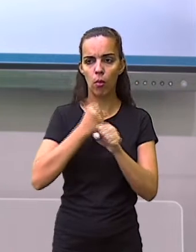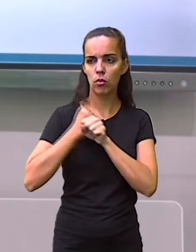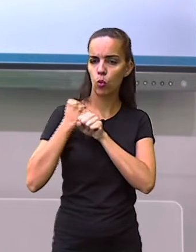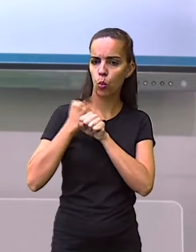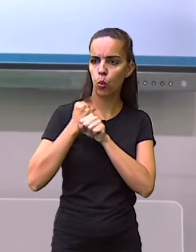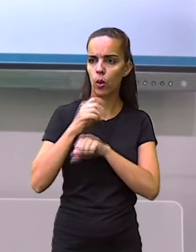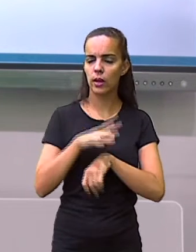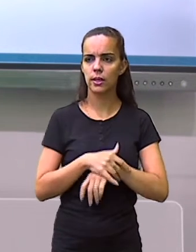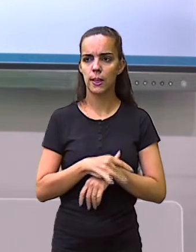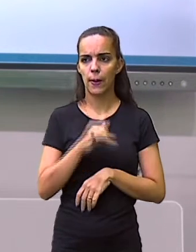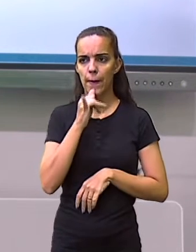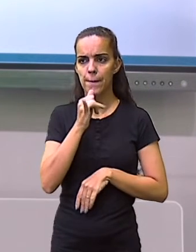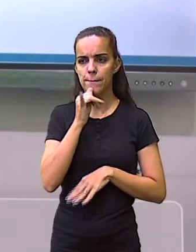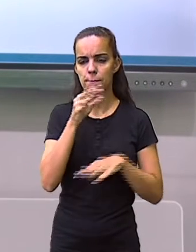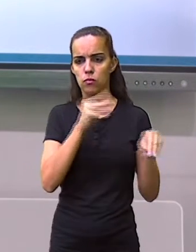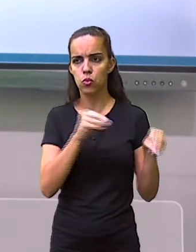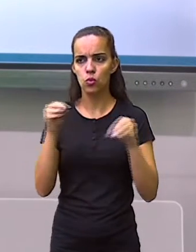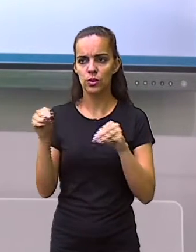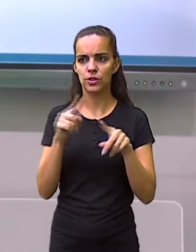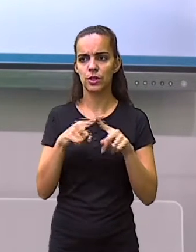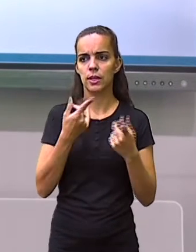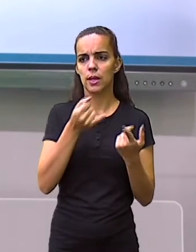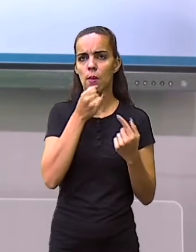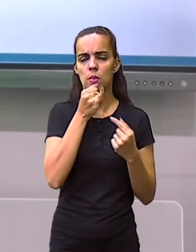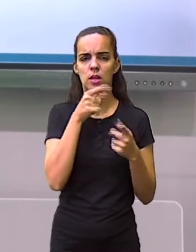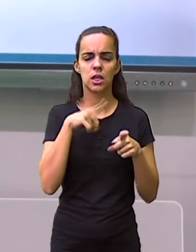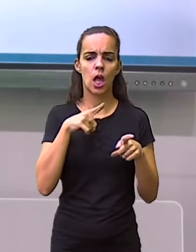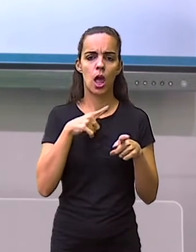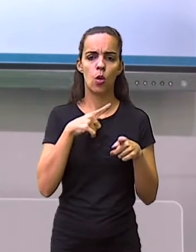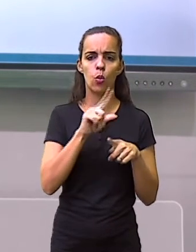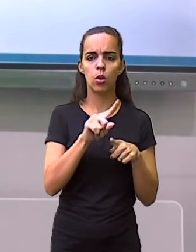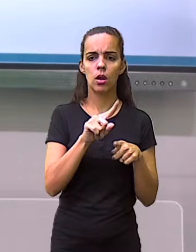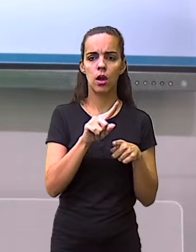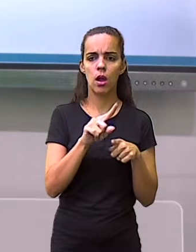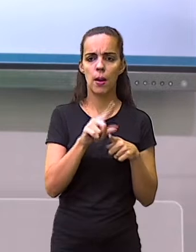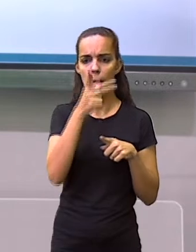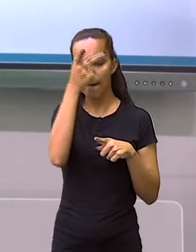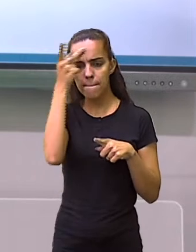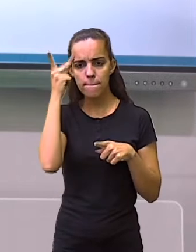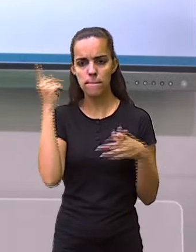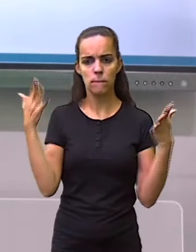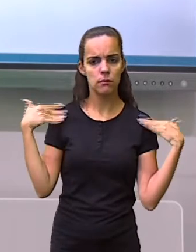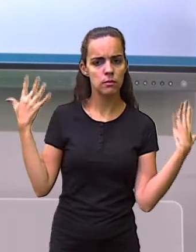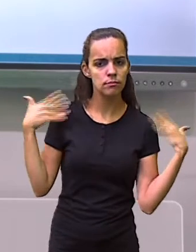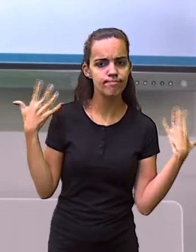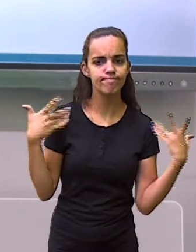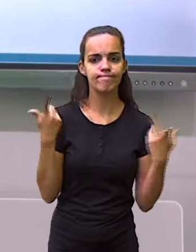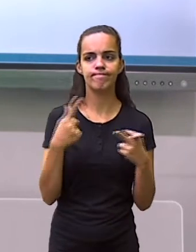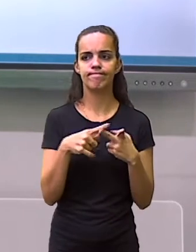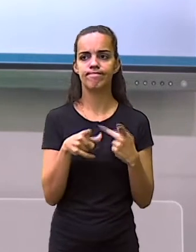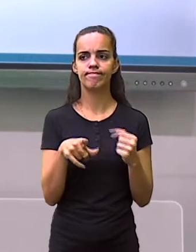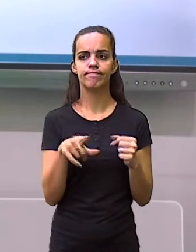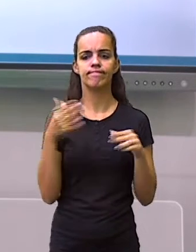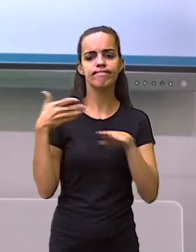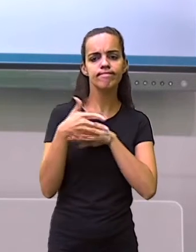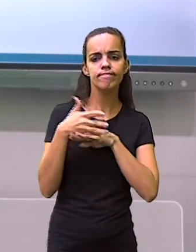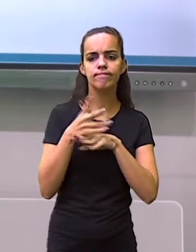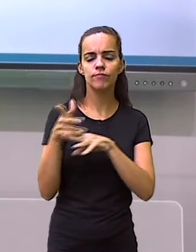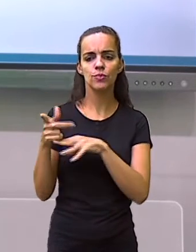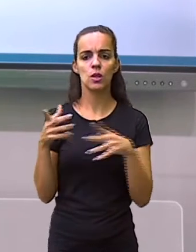junta às atividades turísticas ou também estudantis. Mas a maior